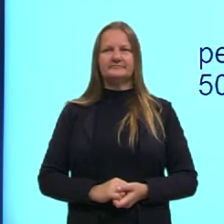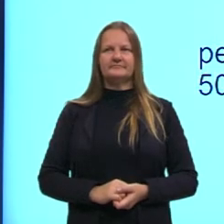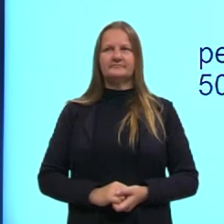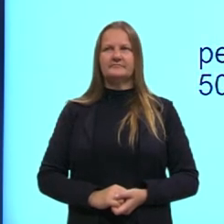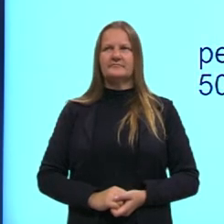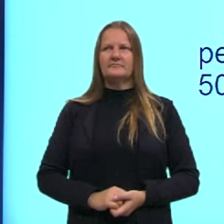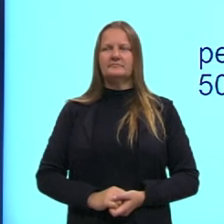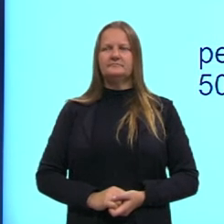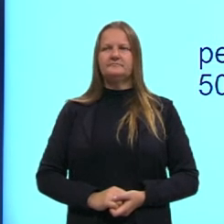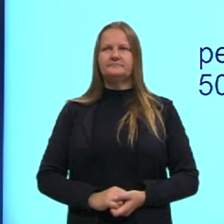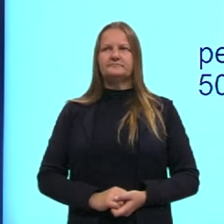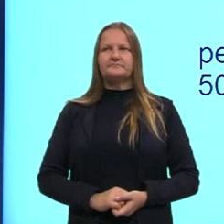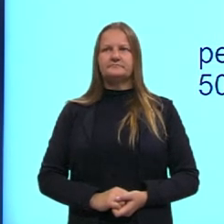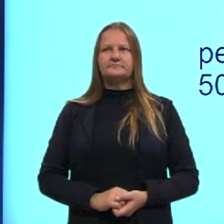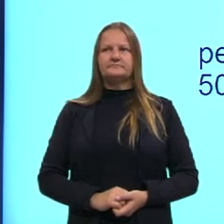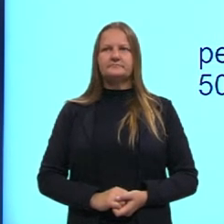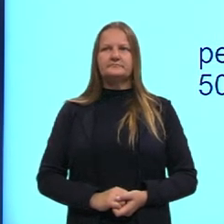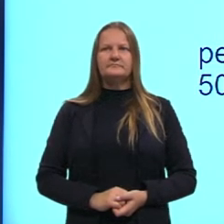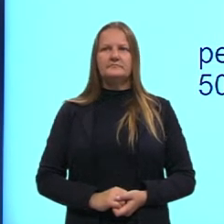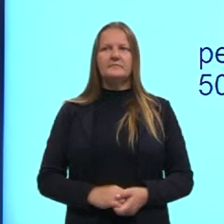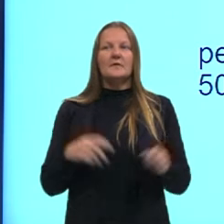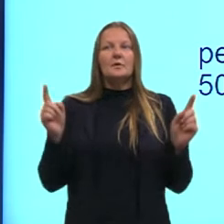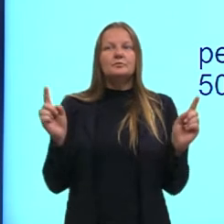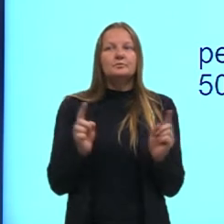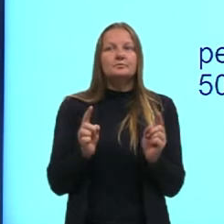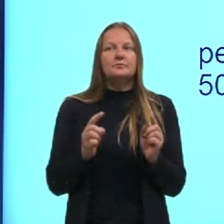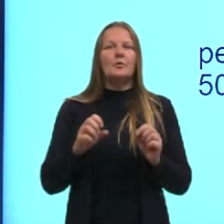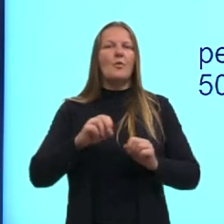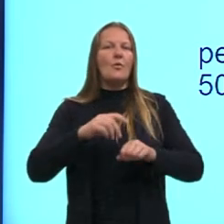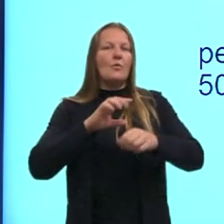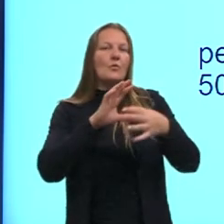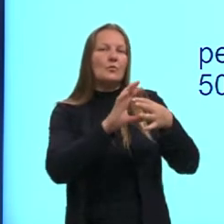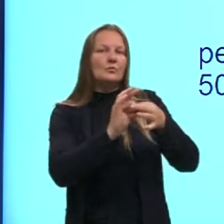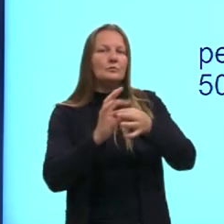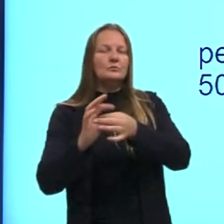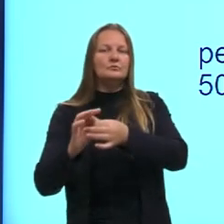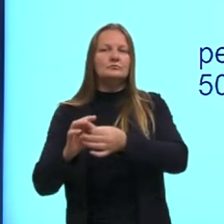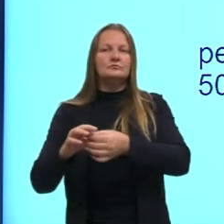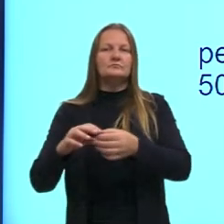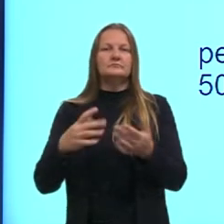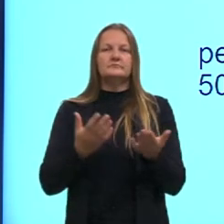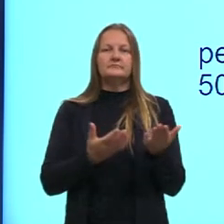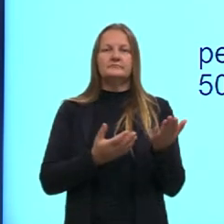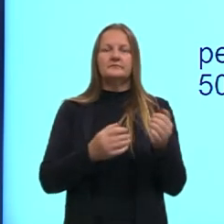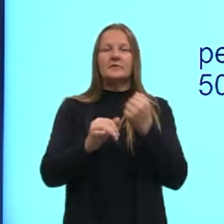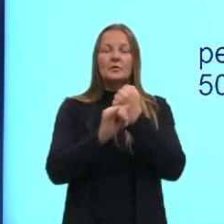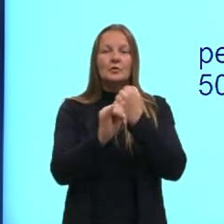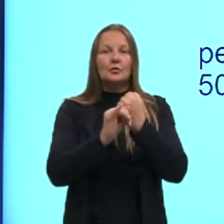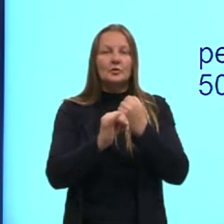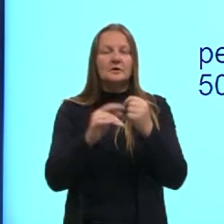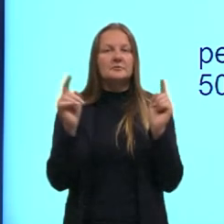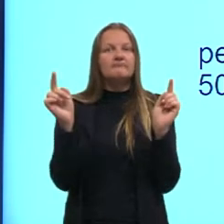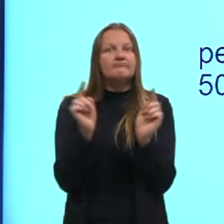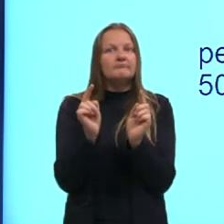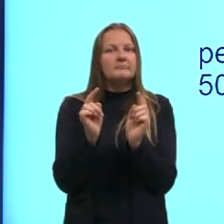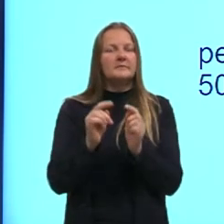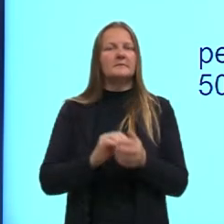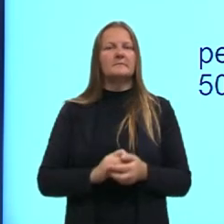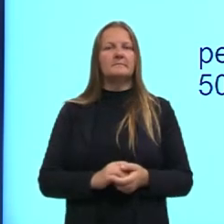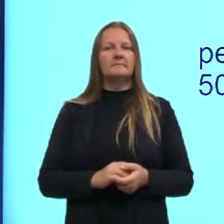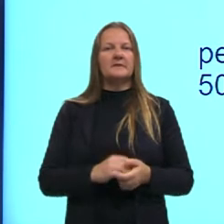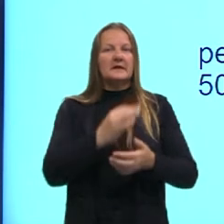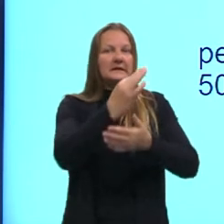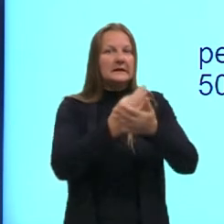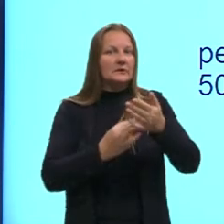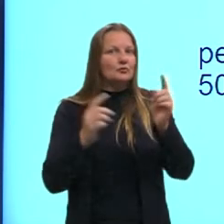A breviedade e a atualidade. As crônicas, elas são breves, isso é, elas são textos